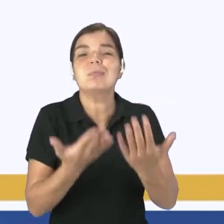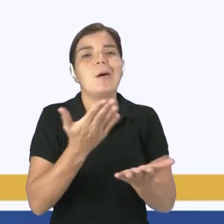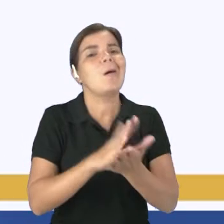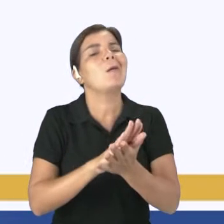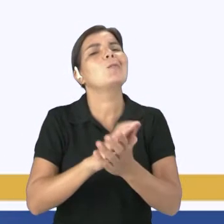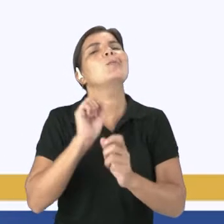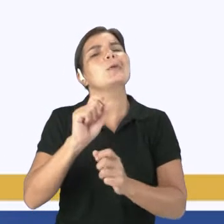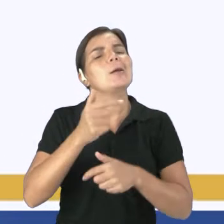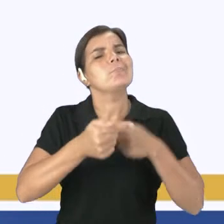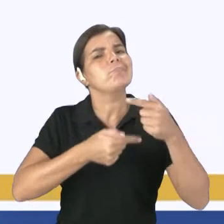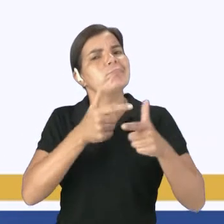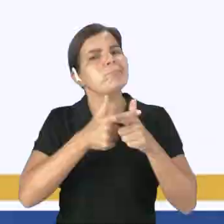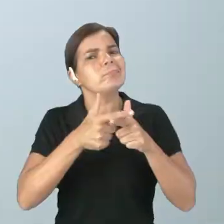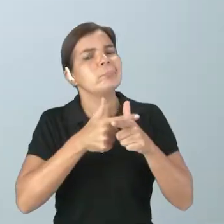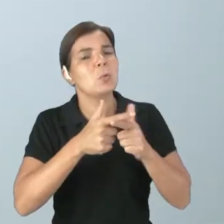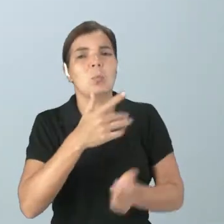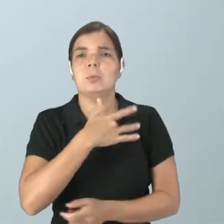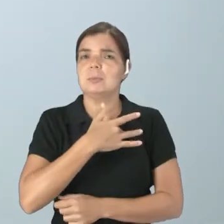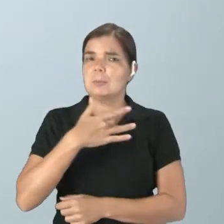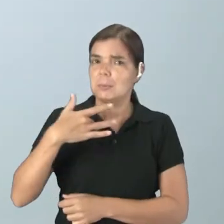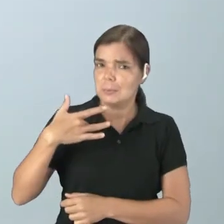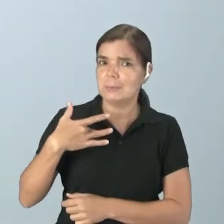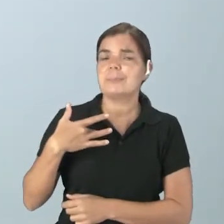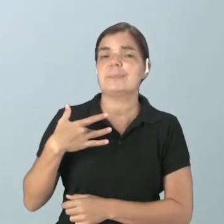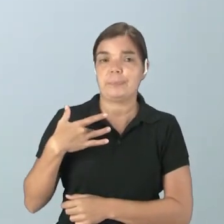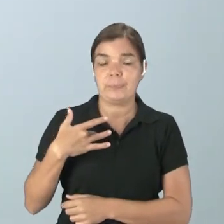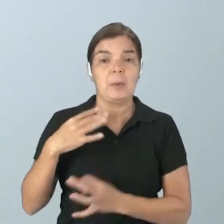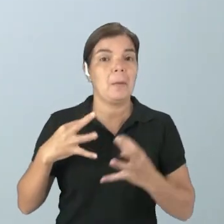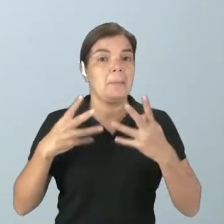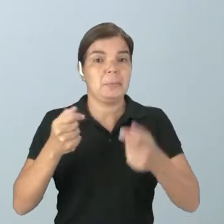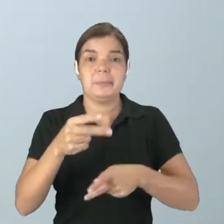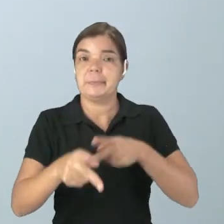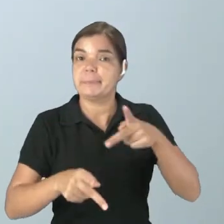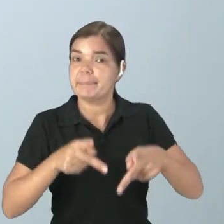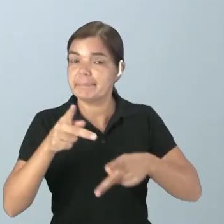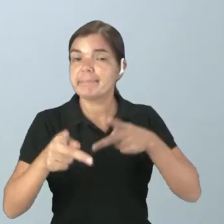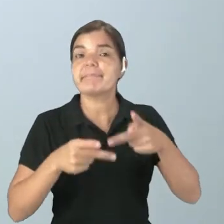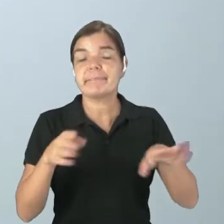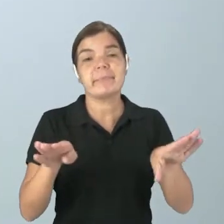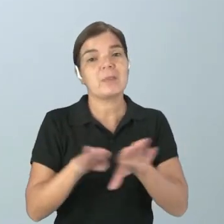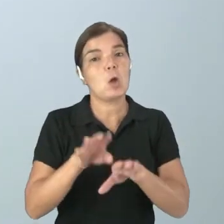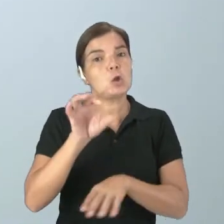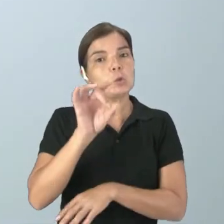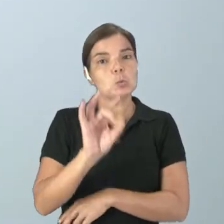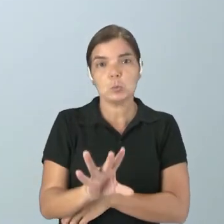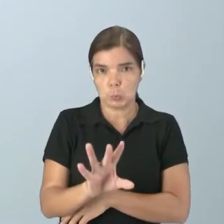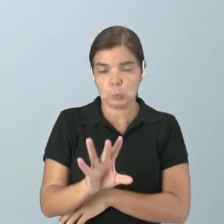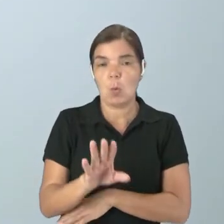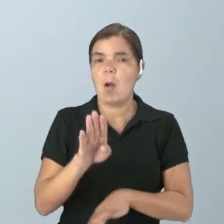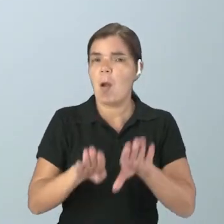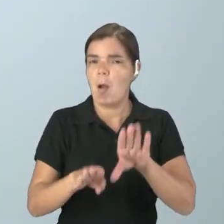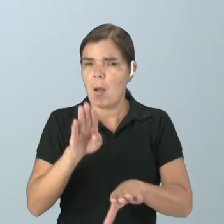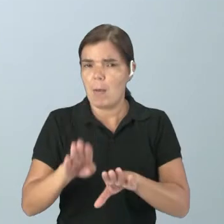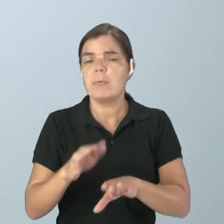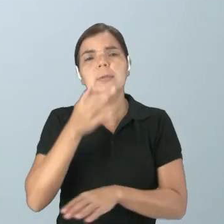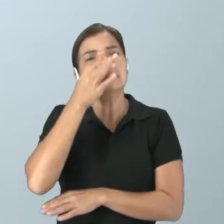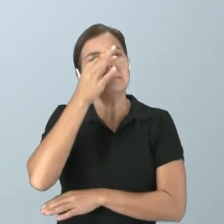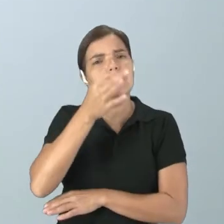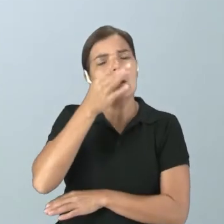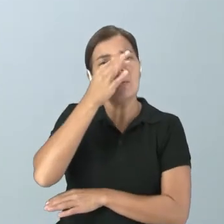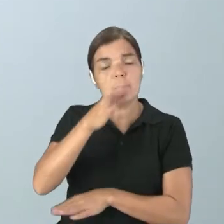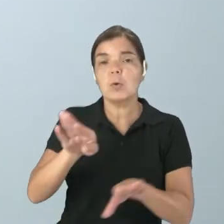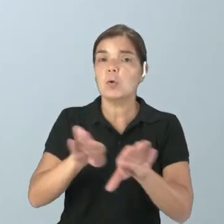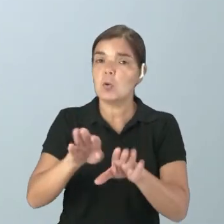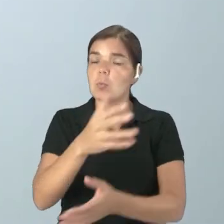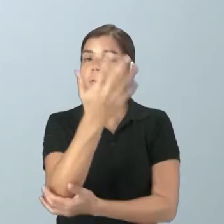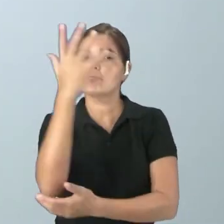problemas de saúde, né? Para toda a população. E não somente, às vezes, para a fauna que está concentrada naquela região,